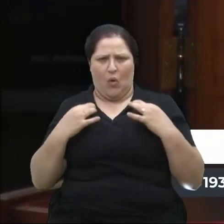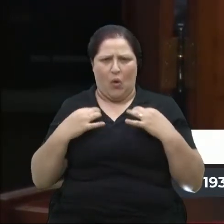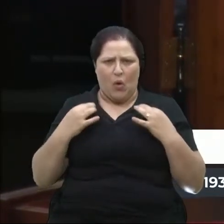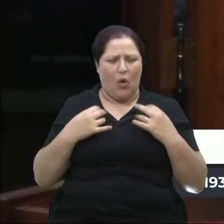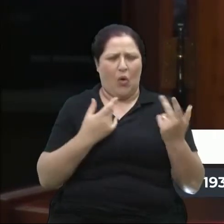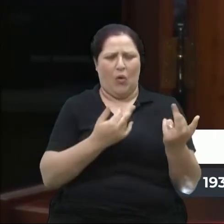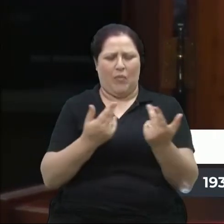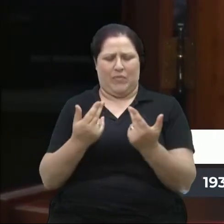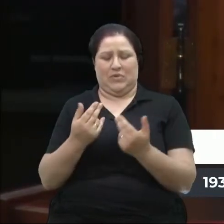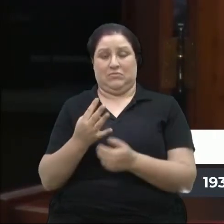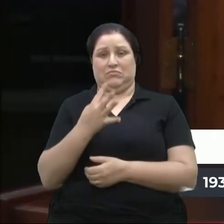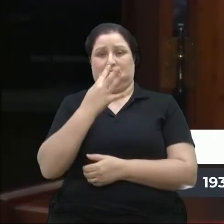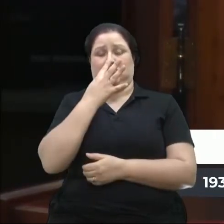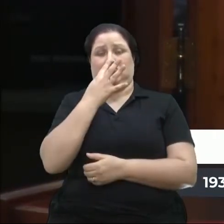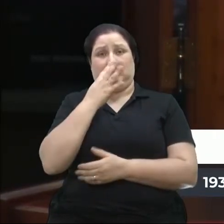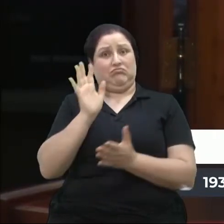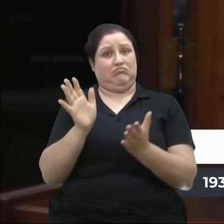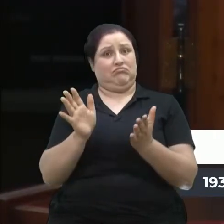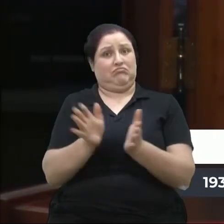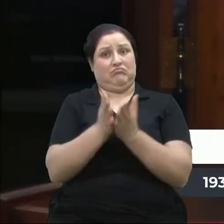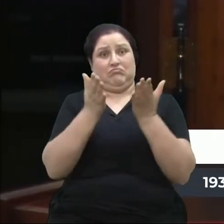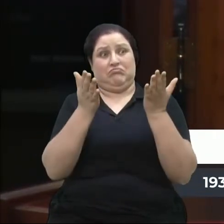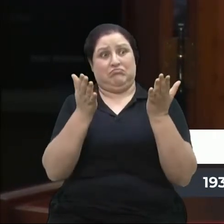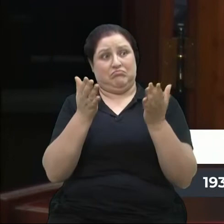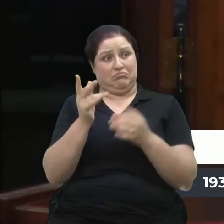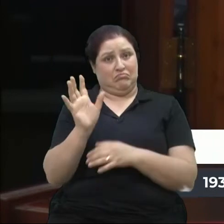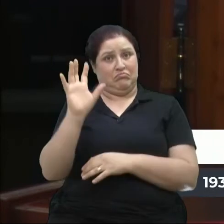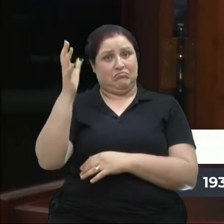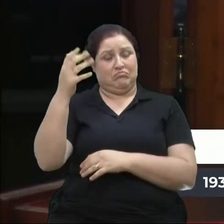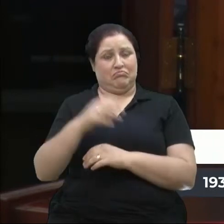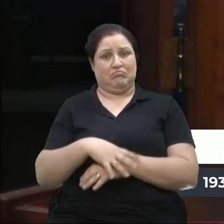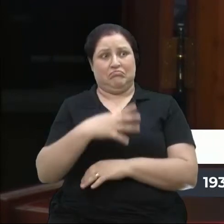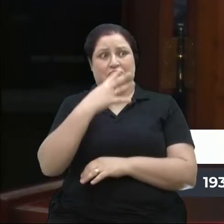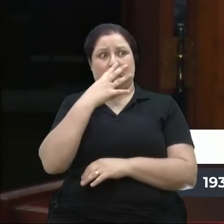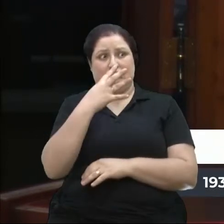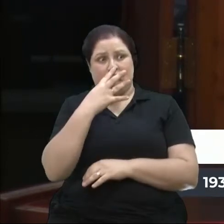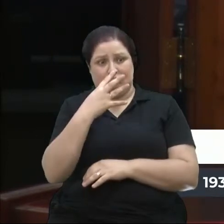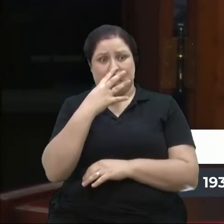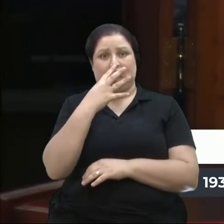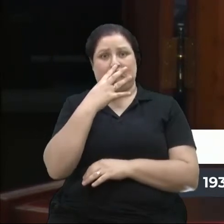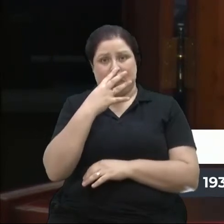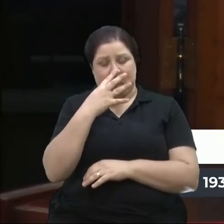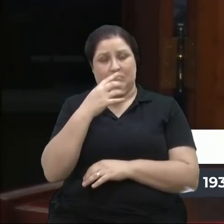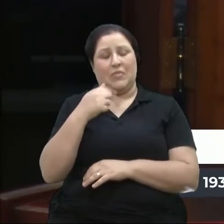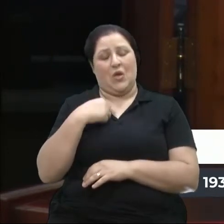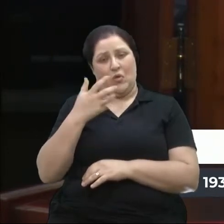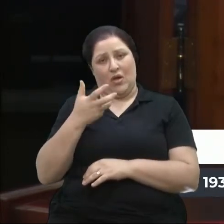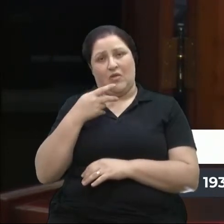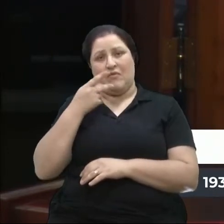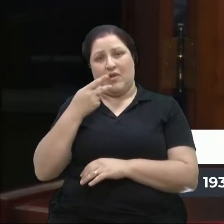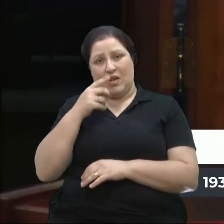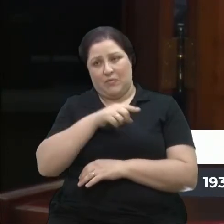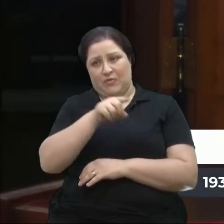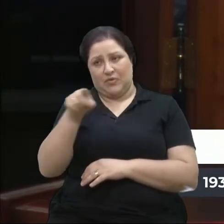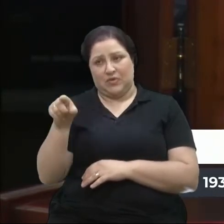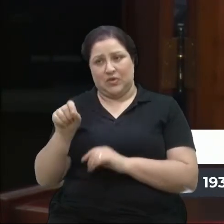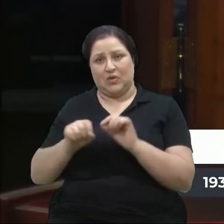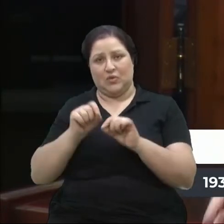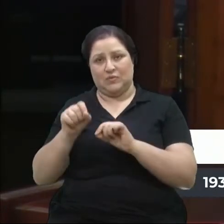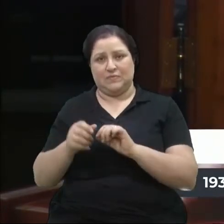Uma coisa incrível que aconteceu. Que coisa incrível. Então, o que eu tenho para dizer é o seguinte.